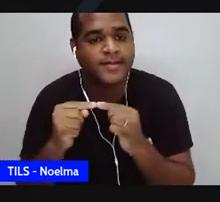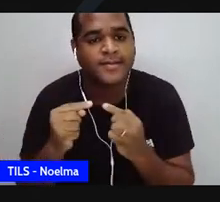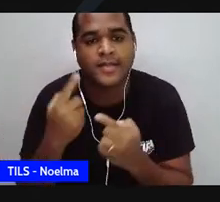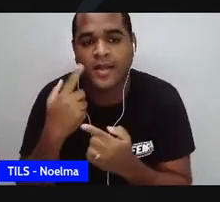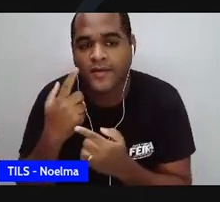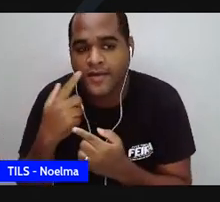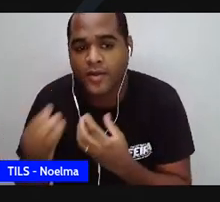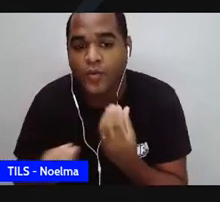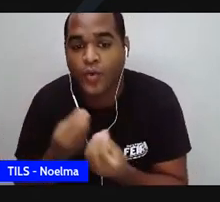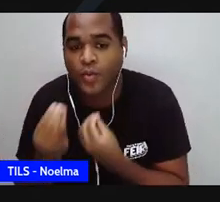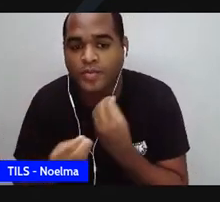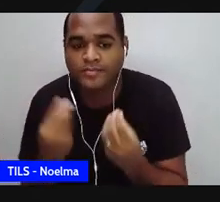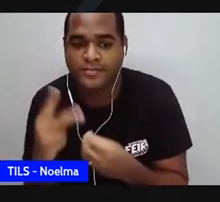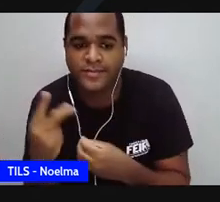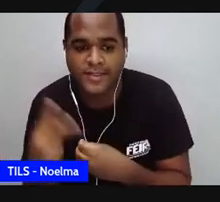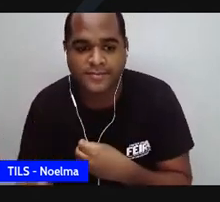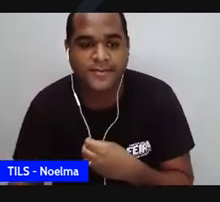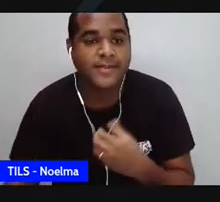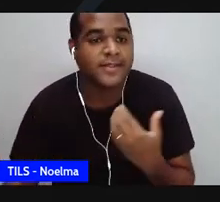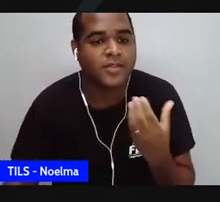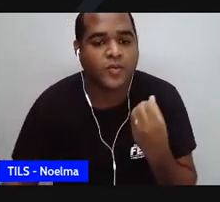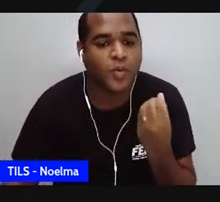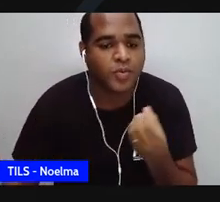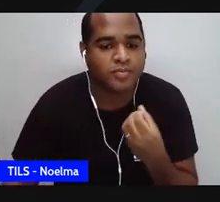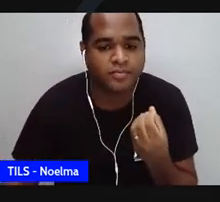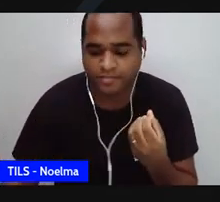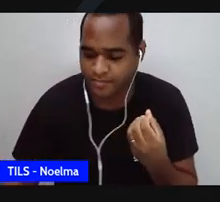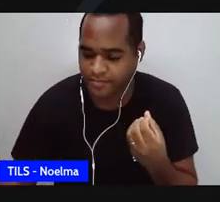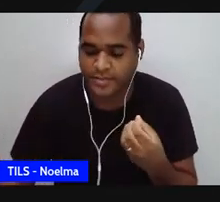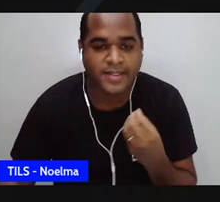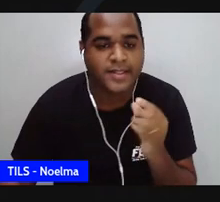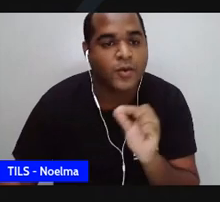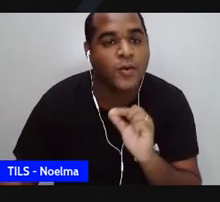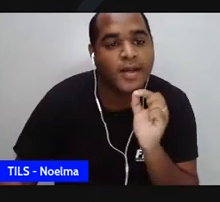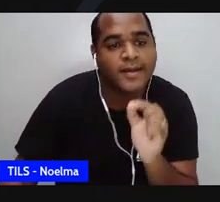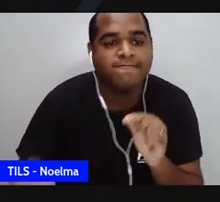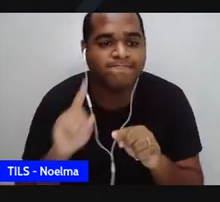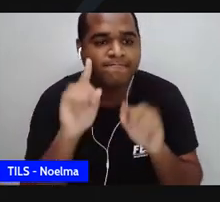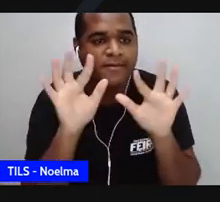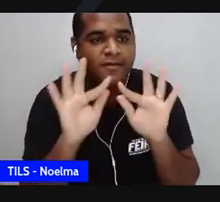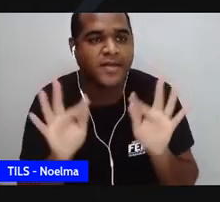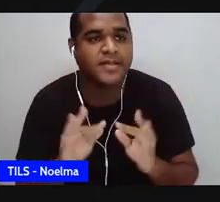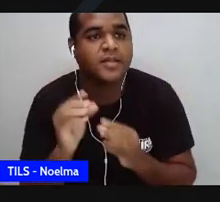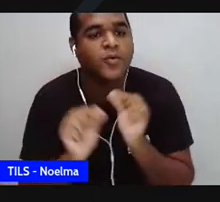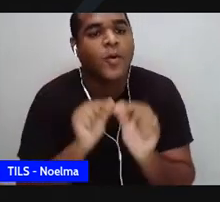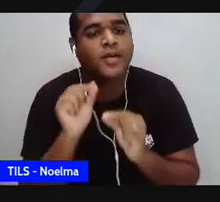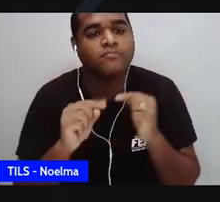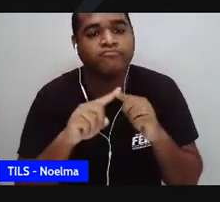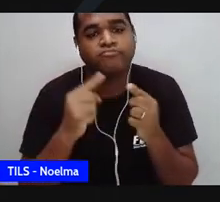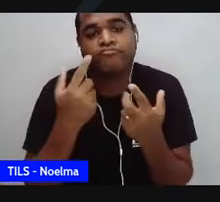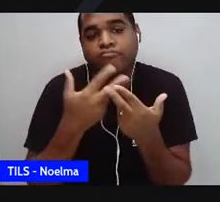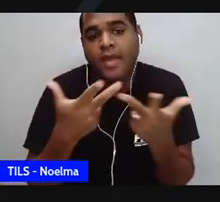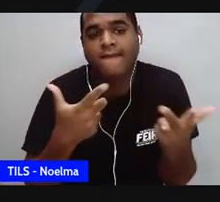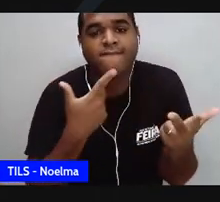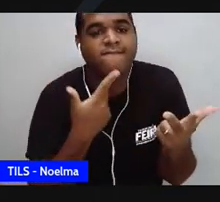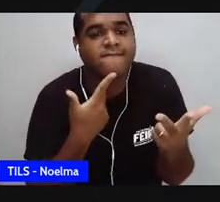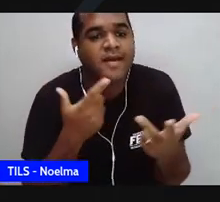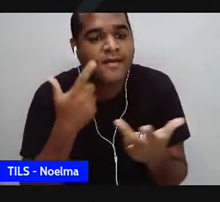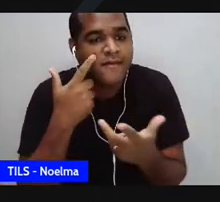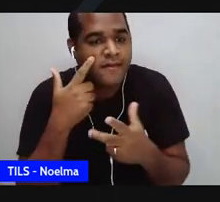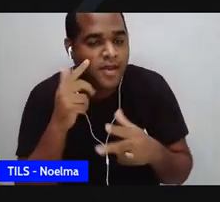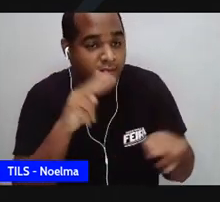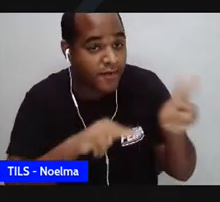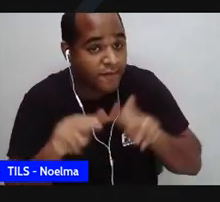a capa de um filho que ninguém fala, por onde anda a felicidade? É muito bela, gente. Olha que